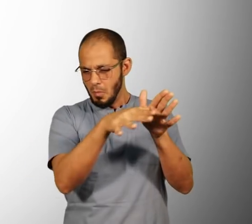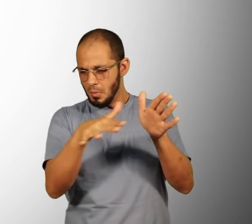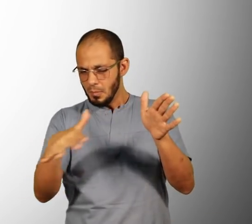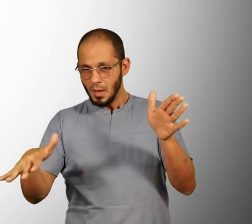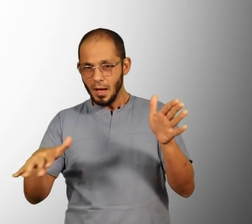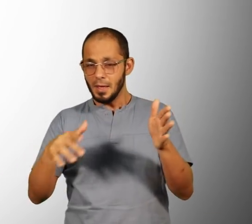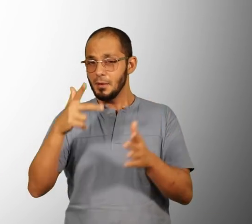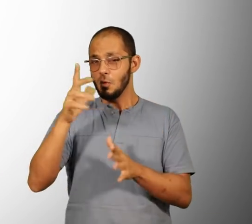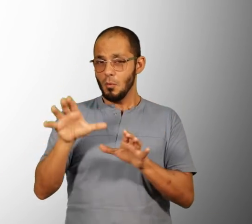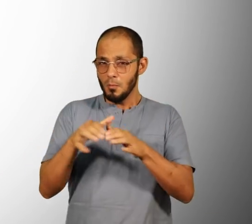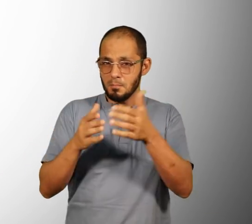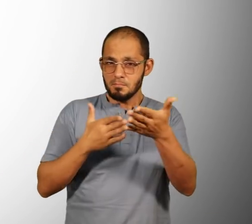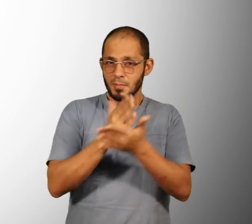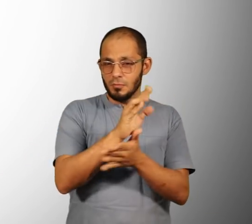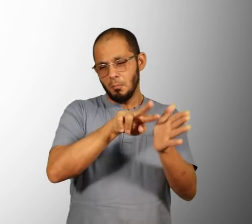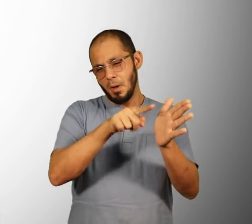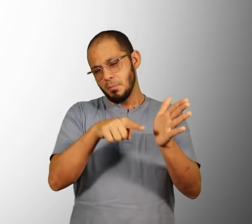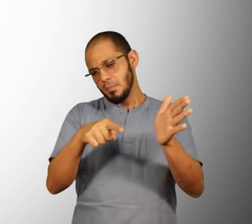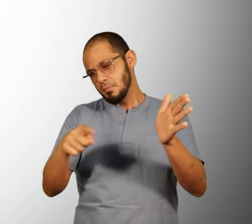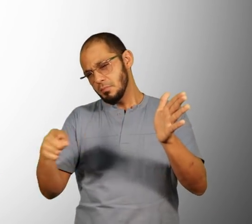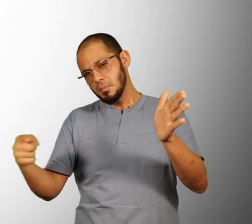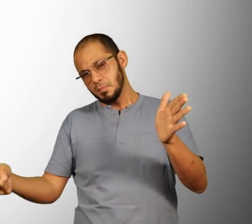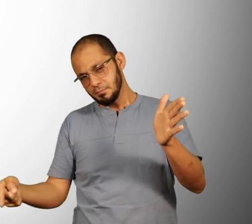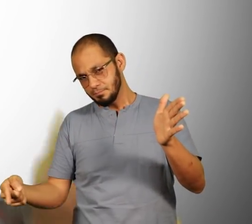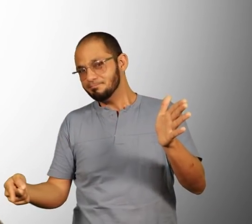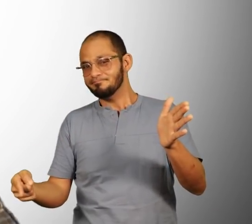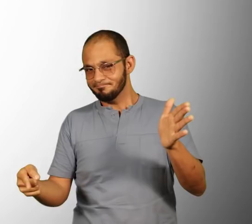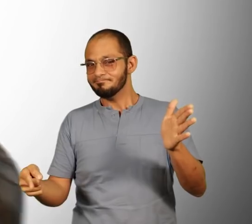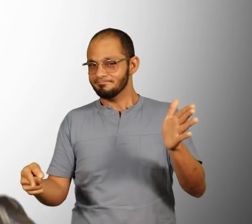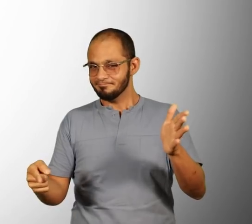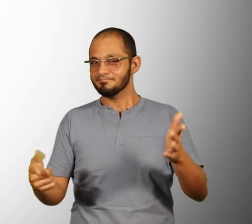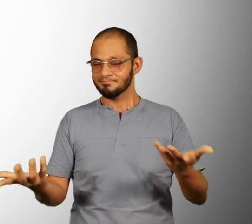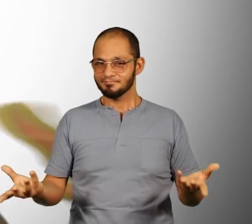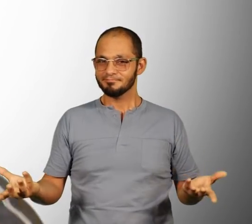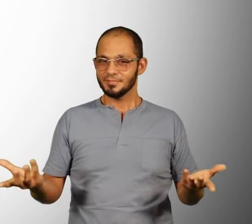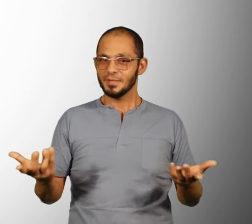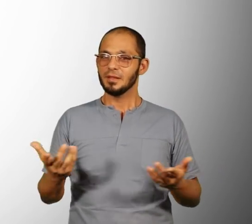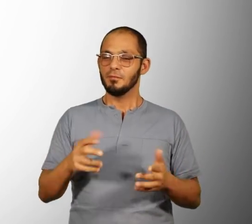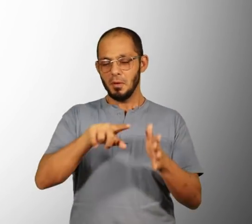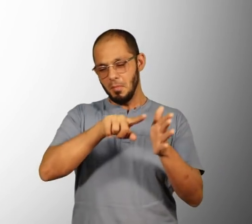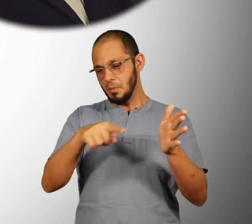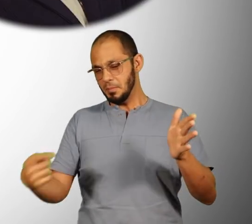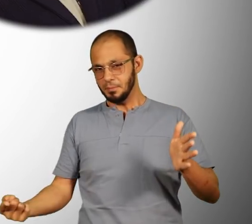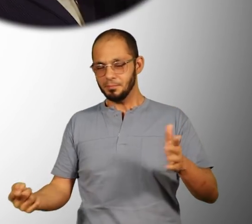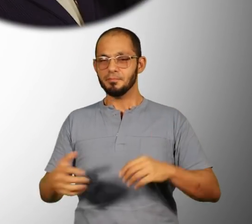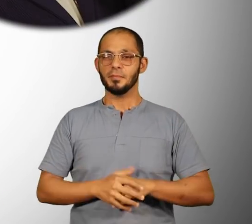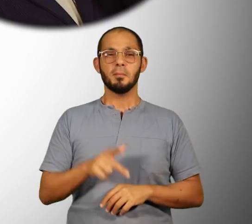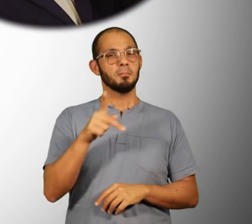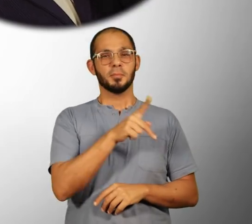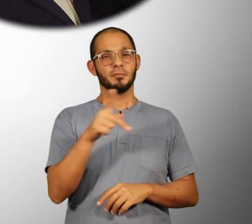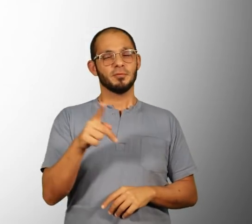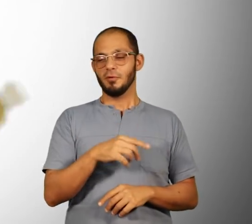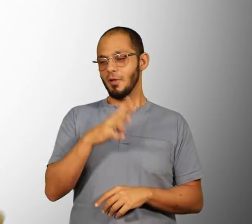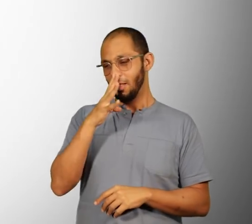mundo passou, e eu falei assim, gente, todo mundo rolando. E aí a gente rolou o bosque todinho, assim, caba abaixo, assim. E os professores acharam o